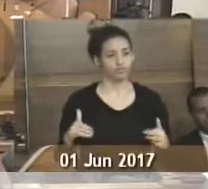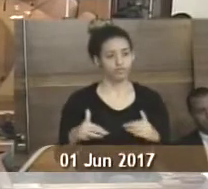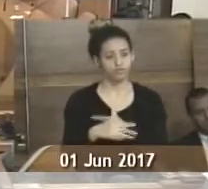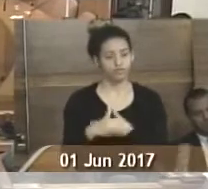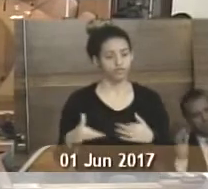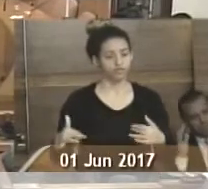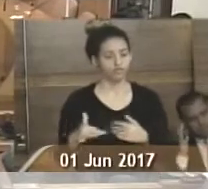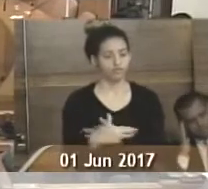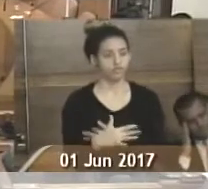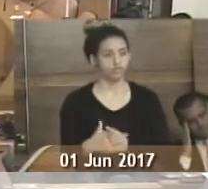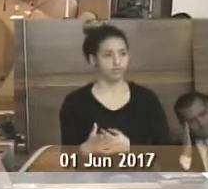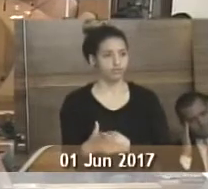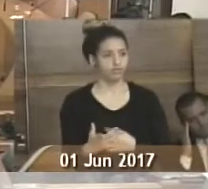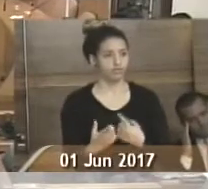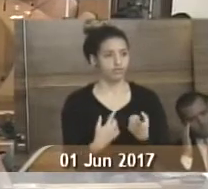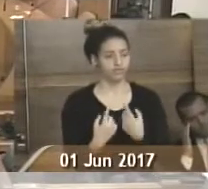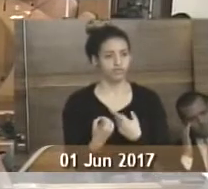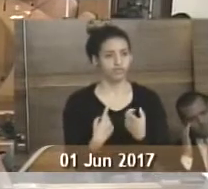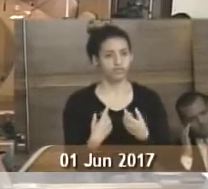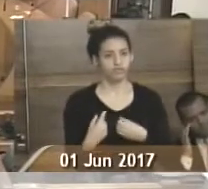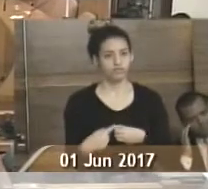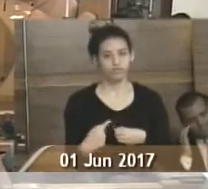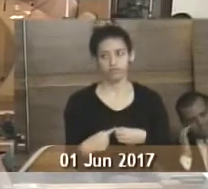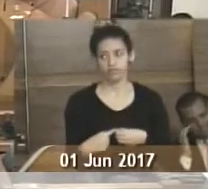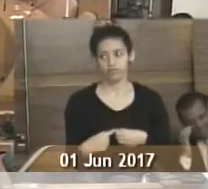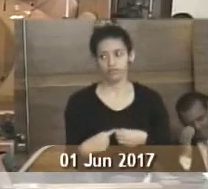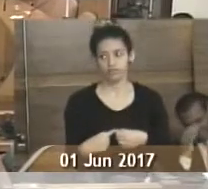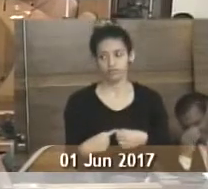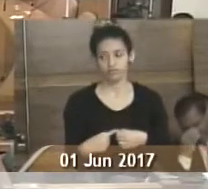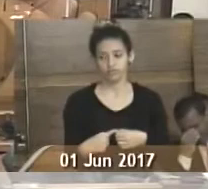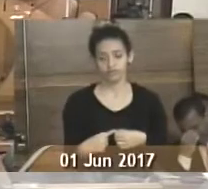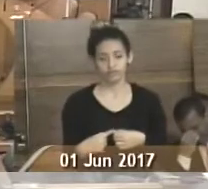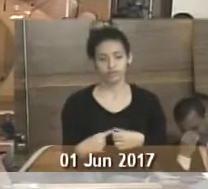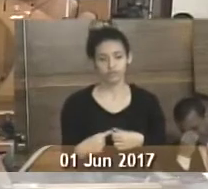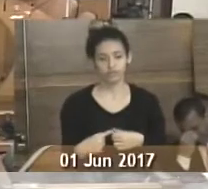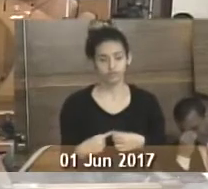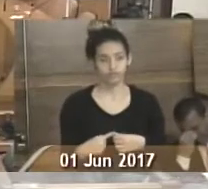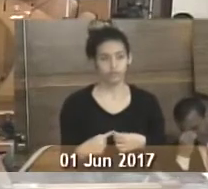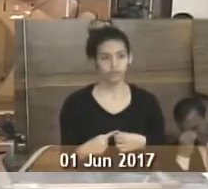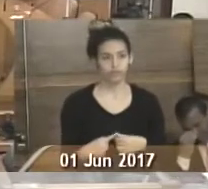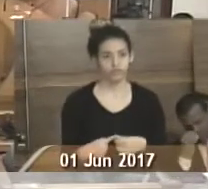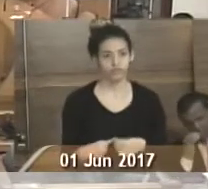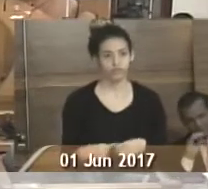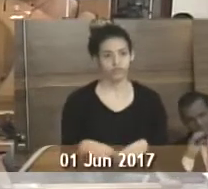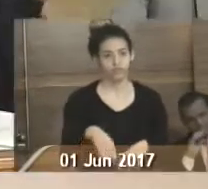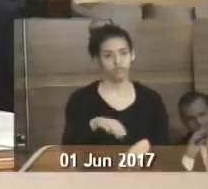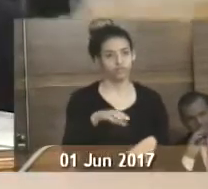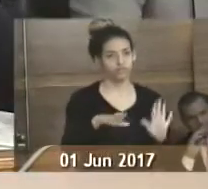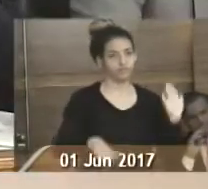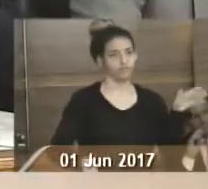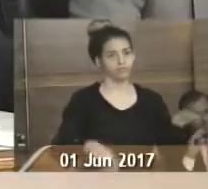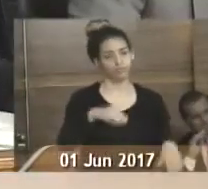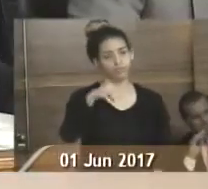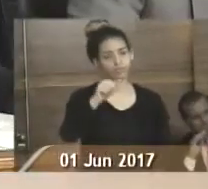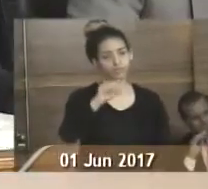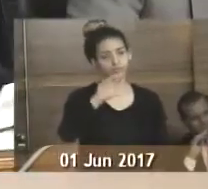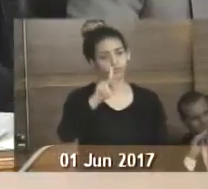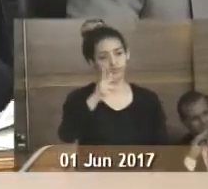pedestres, localizada na rodovia Governador Mário Covas, logo após a entrada da Praia do Machado, bairro Praia do Machado.